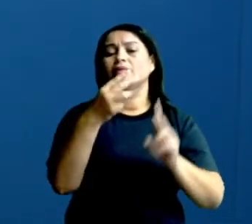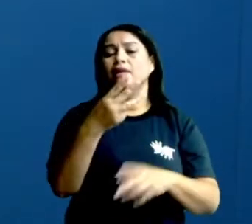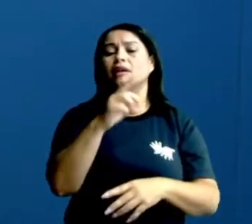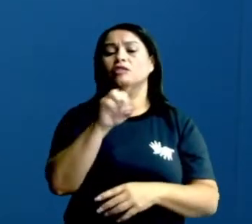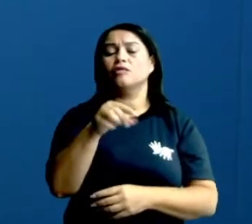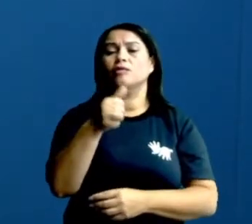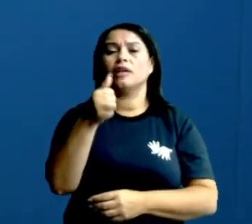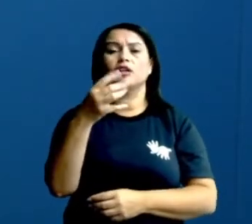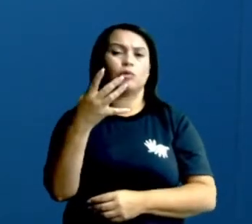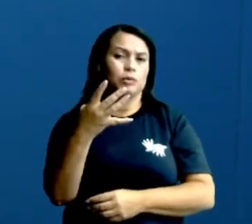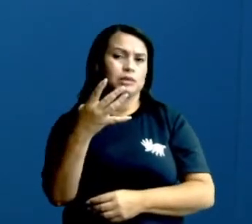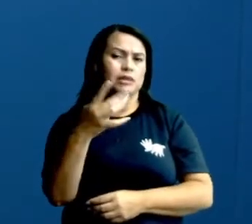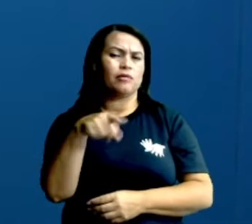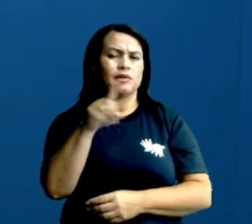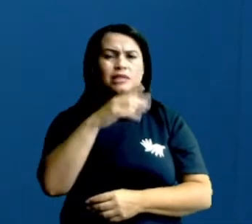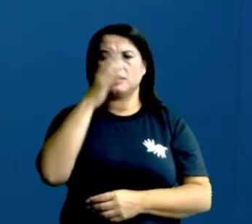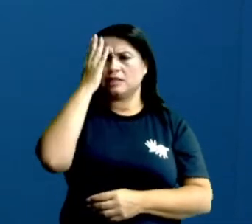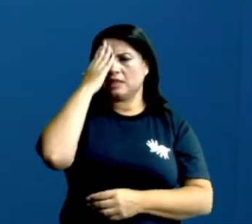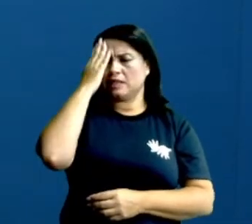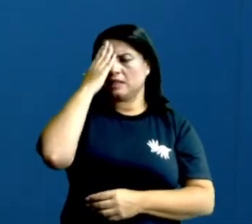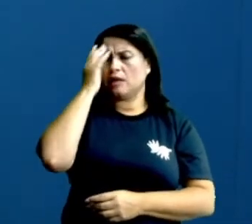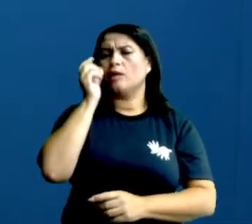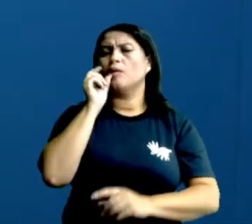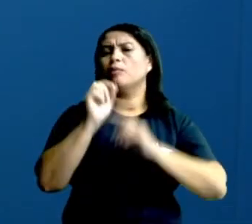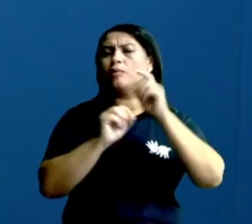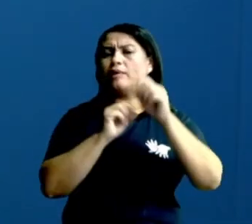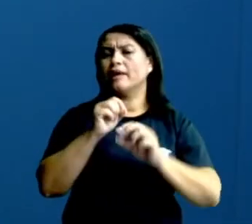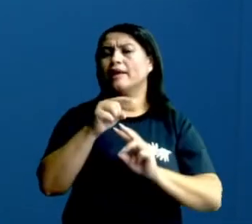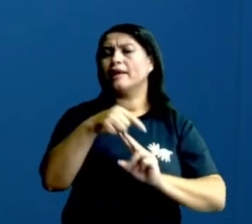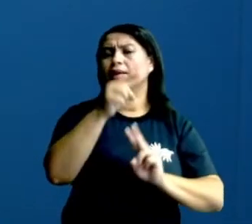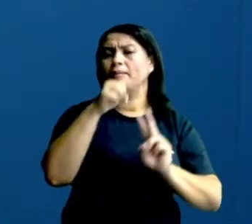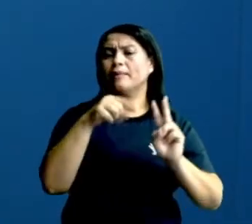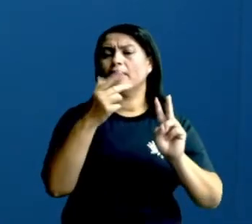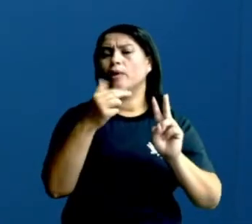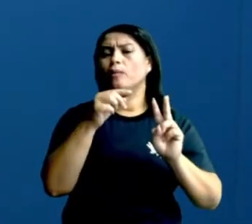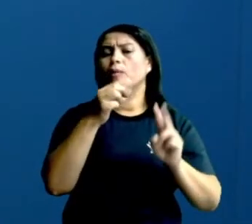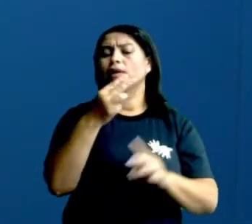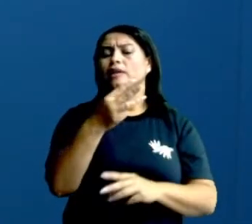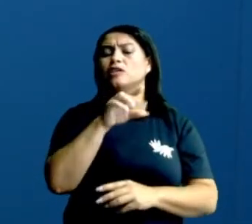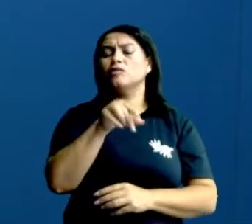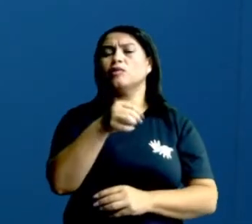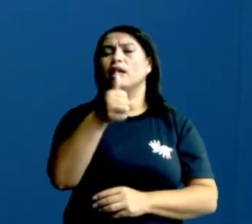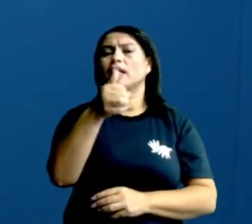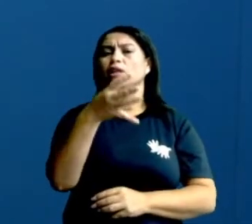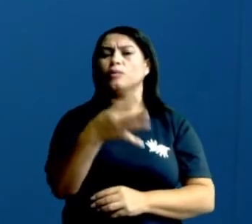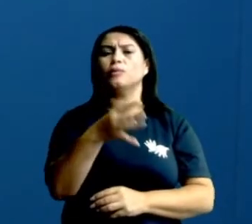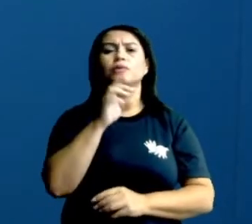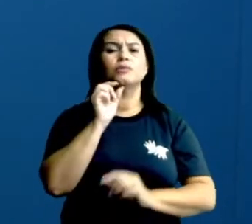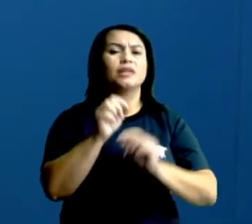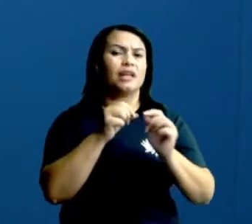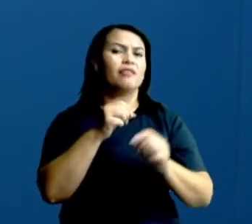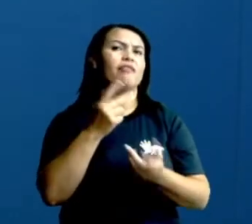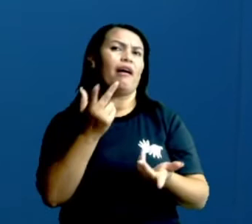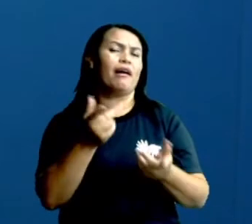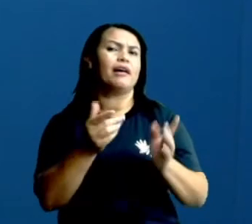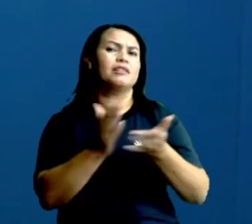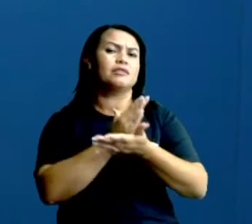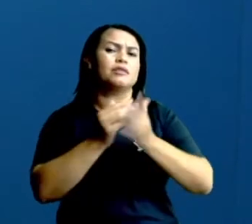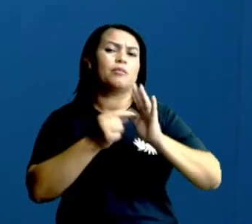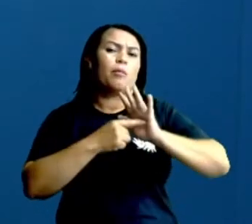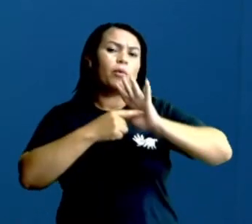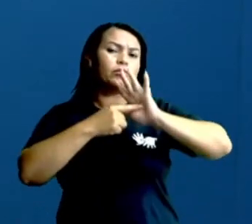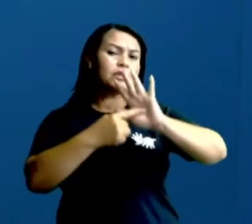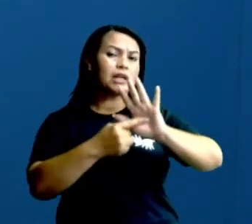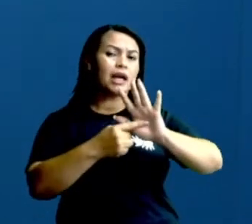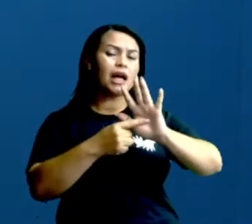tá? Mas você já deve saber que pi é igual a 3,14. Muitas vezes ele vai dar o valor de pi e